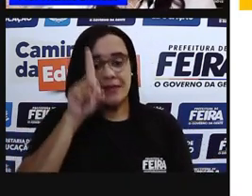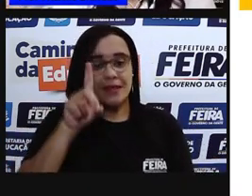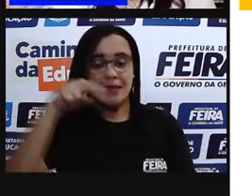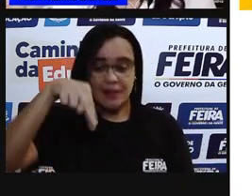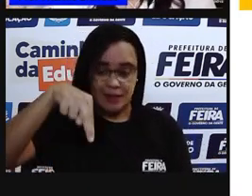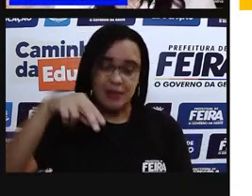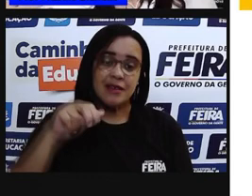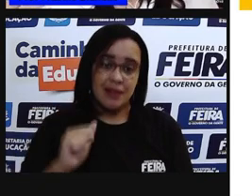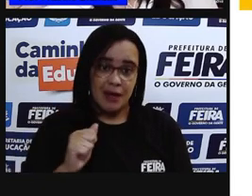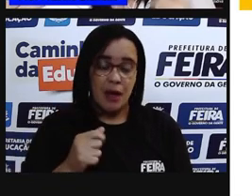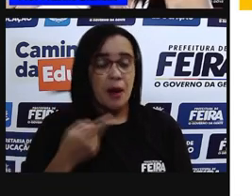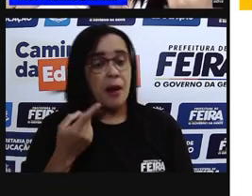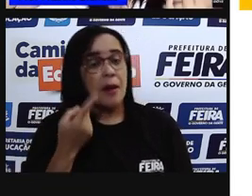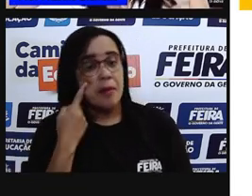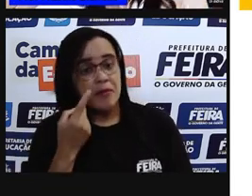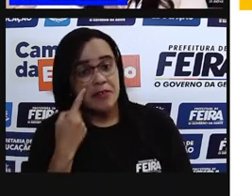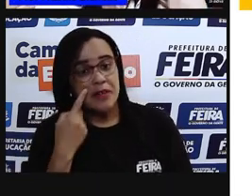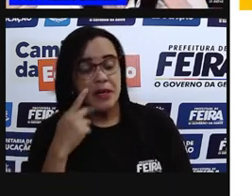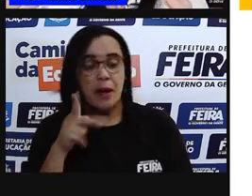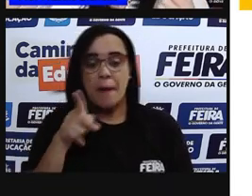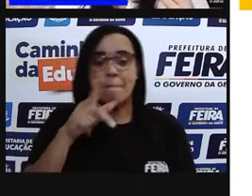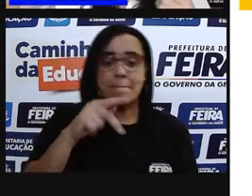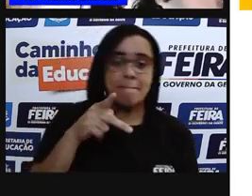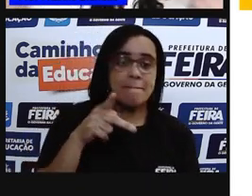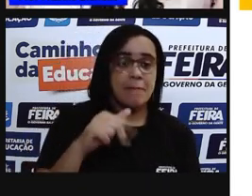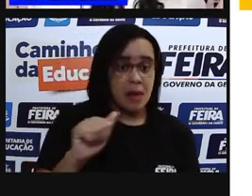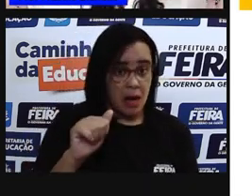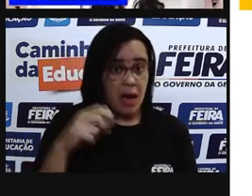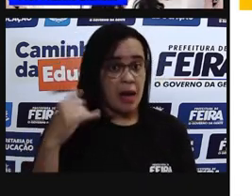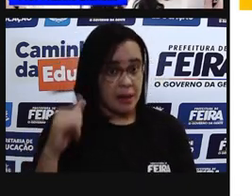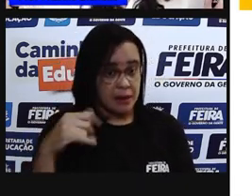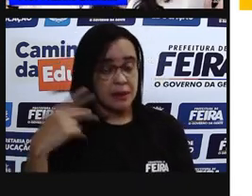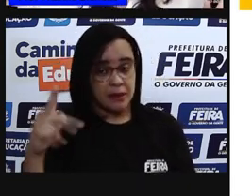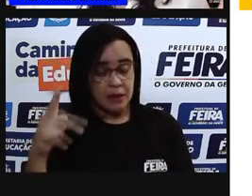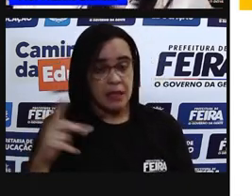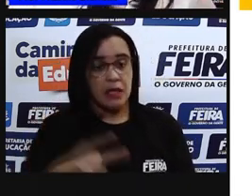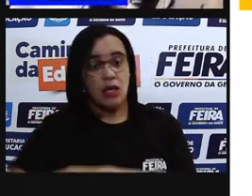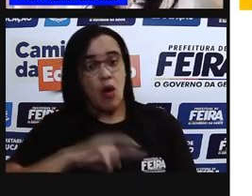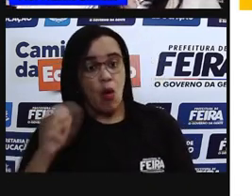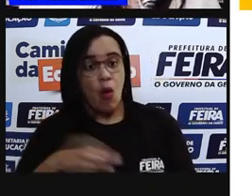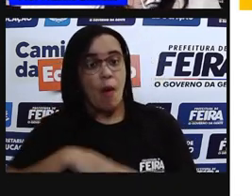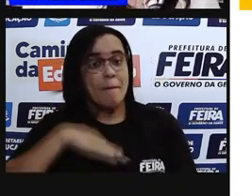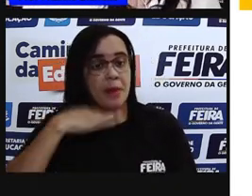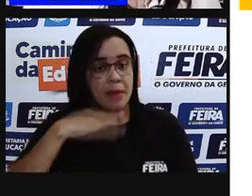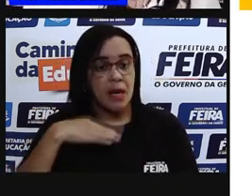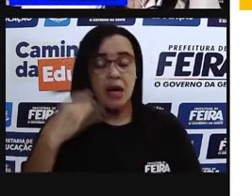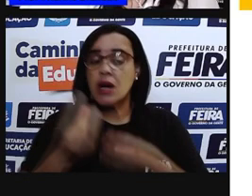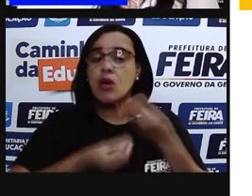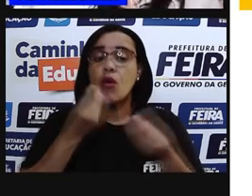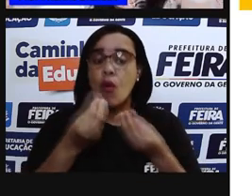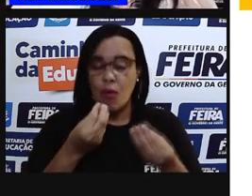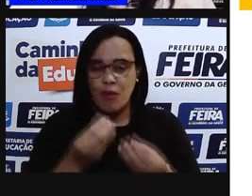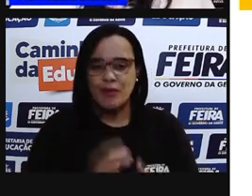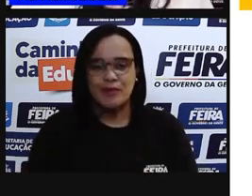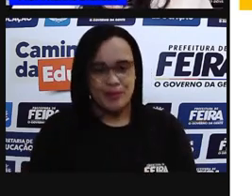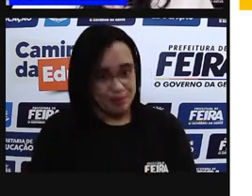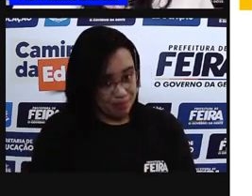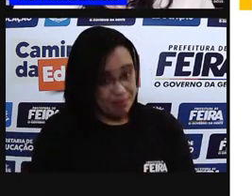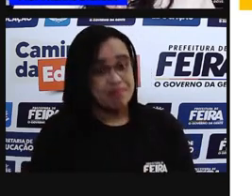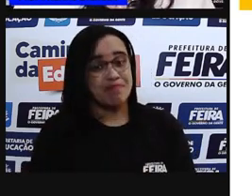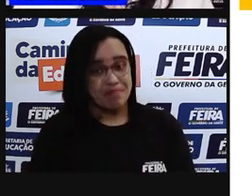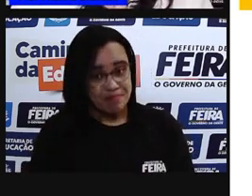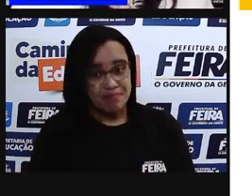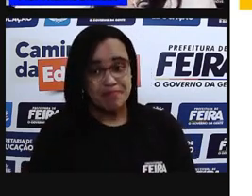de maternidade. Porque é a partir desse material genético que eu consigo identificar. Se fulaninha é filha de